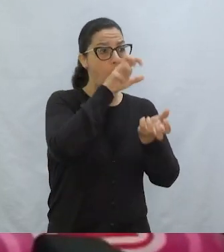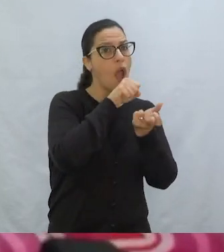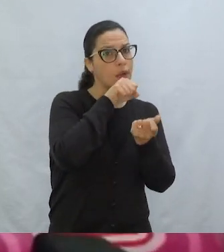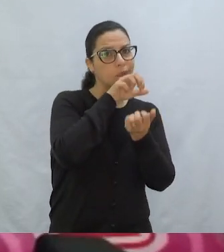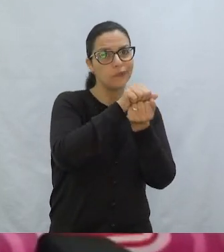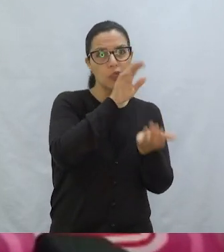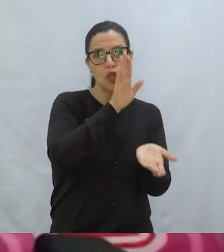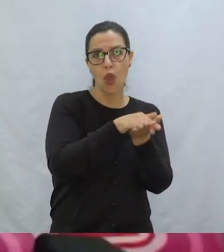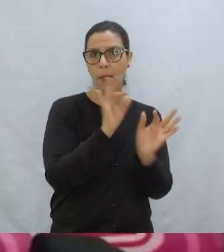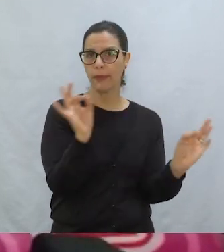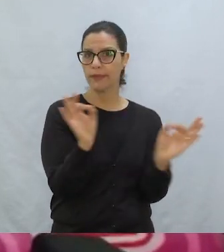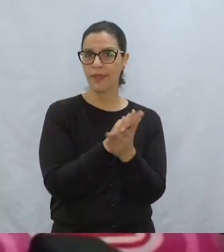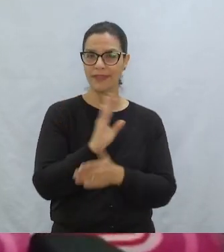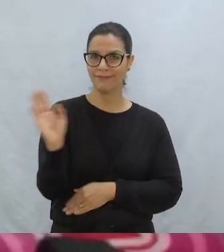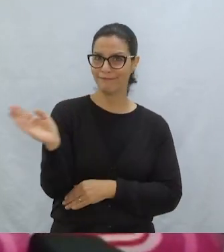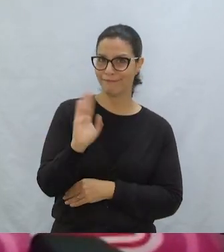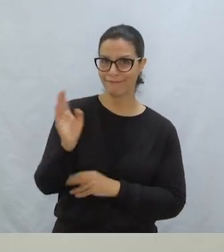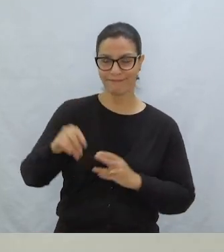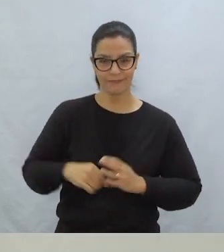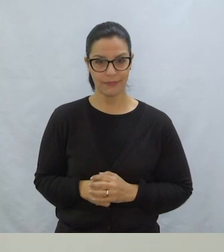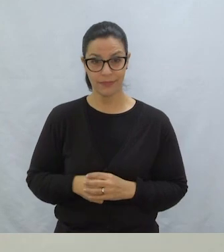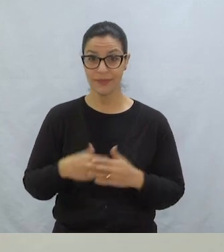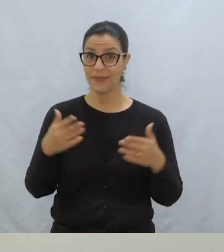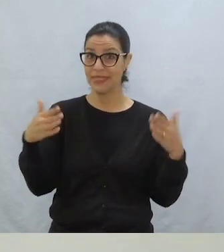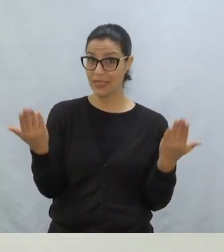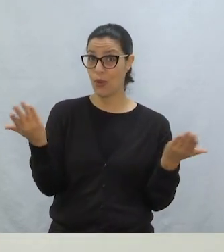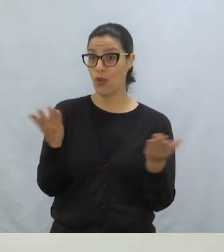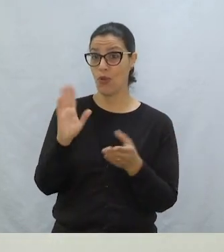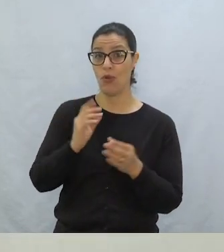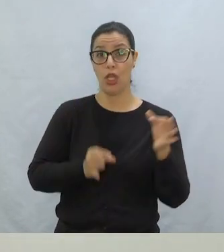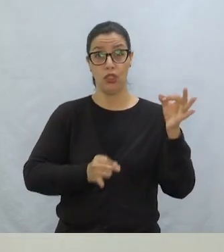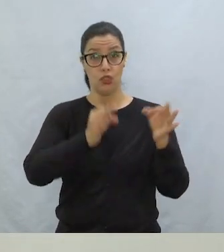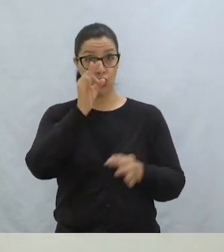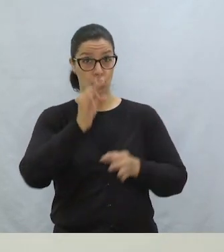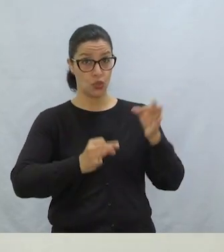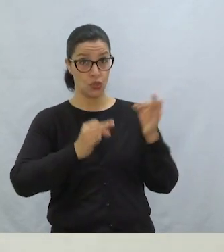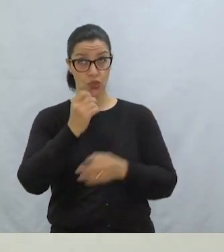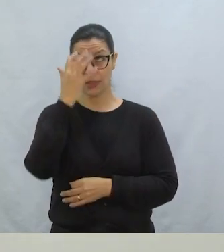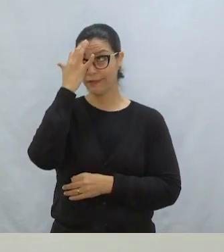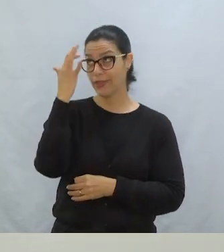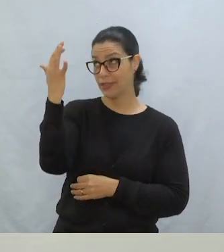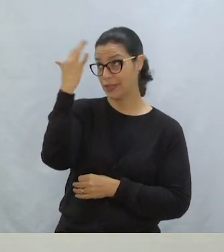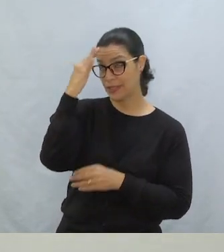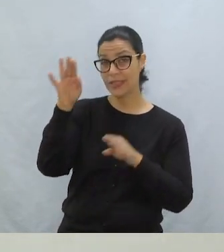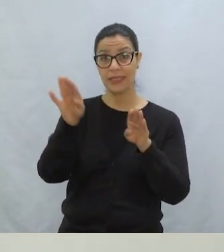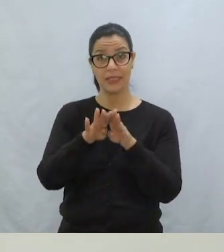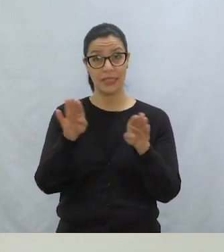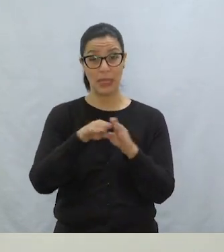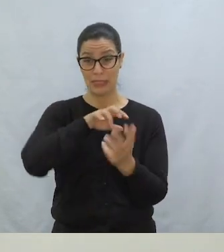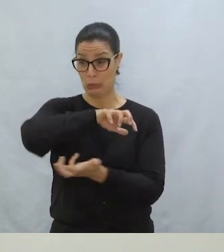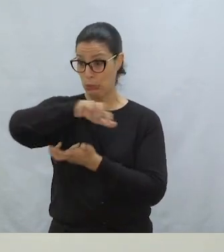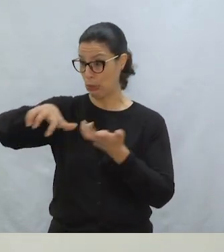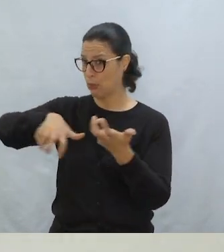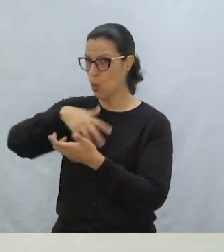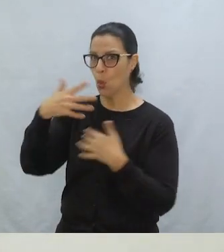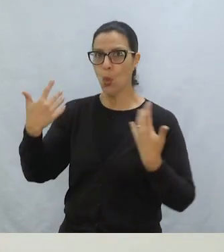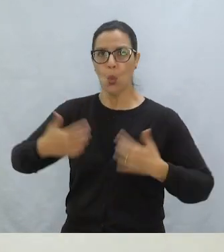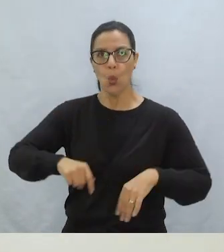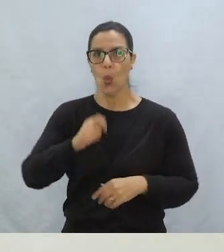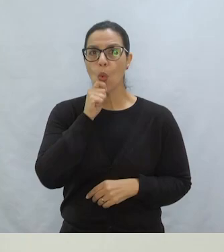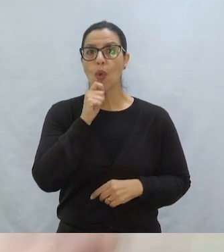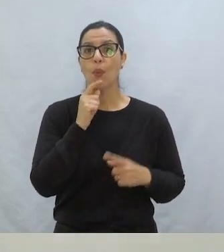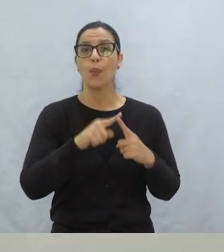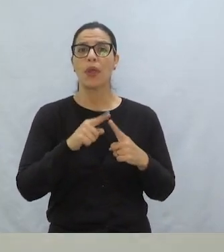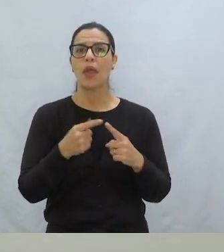come eles Tchau Aqui no Tribunal da Fantasia Está o tumulto